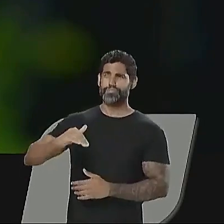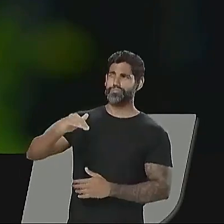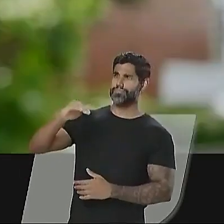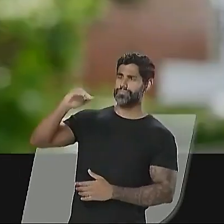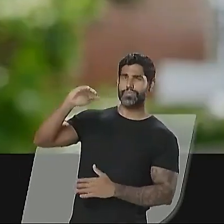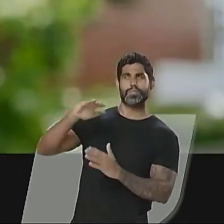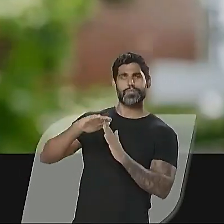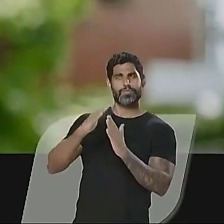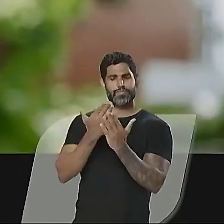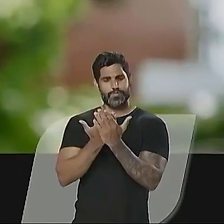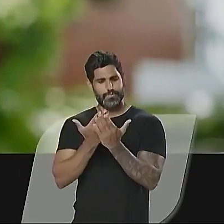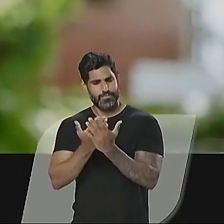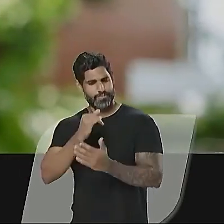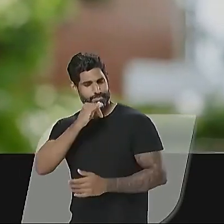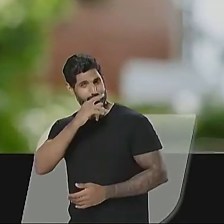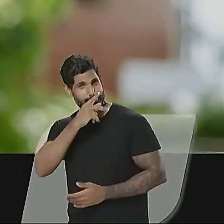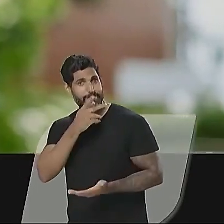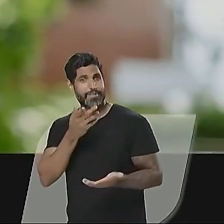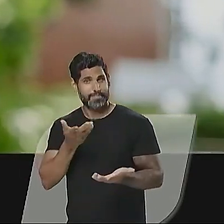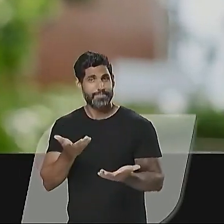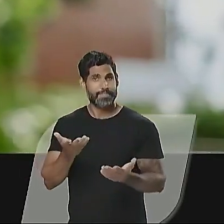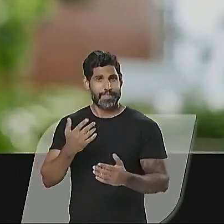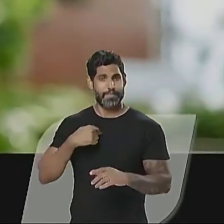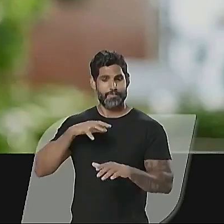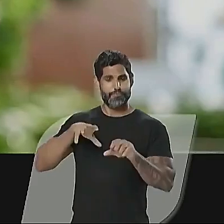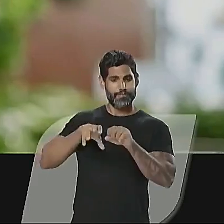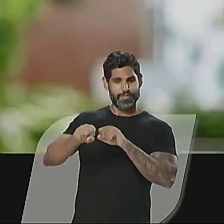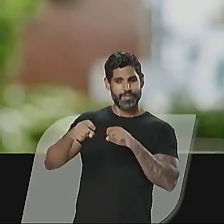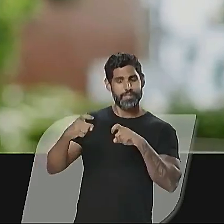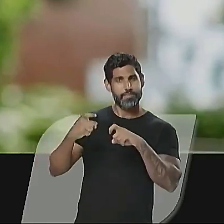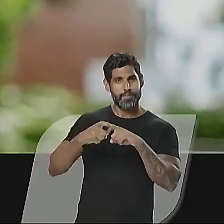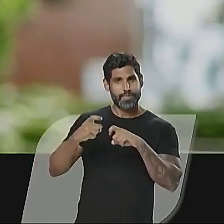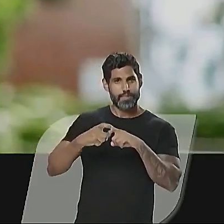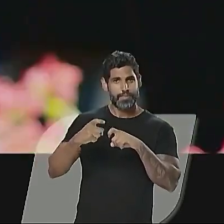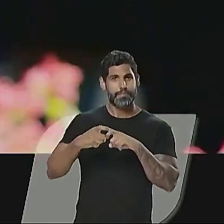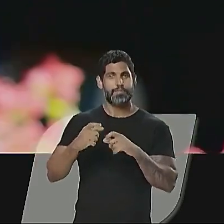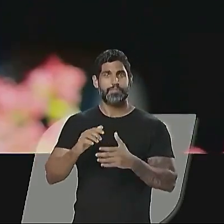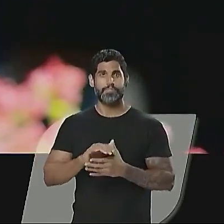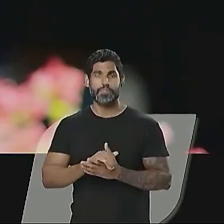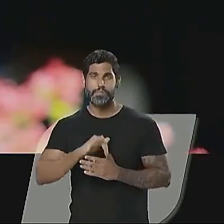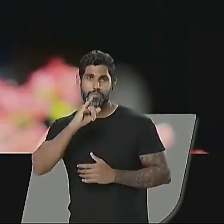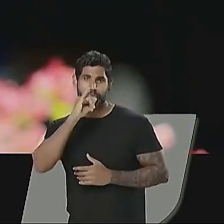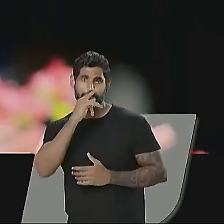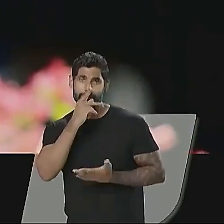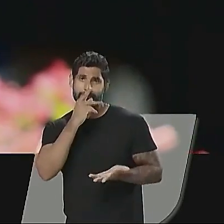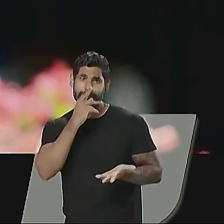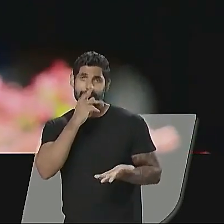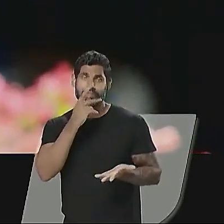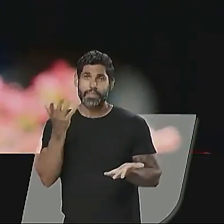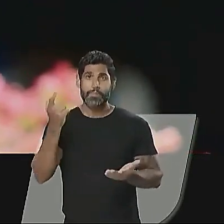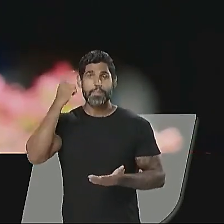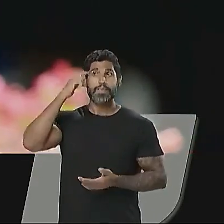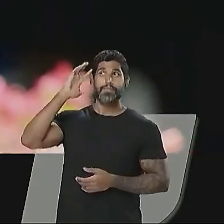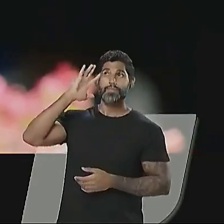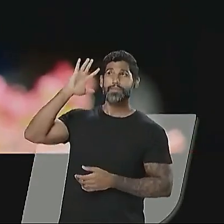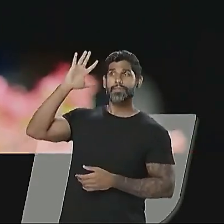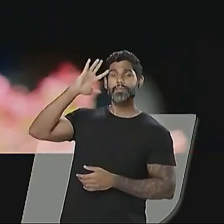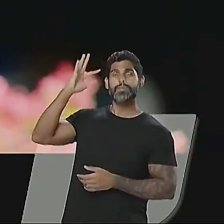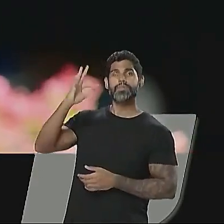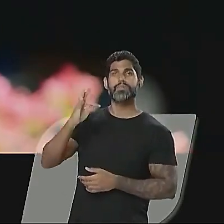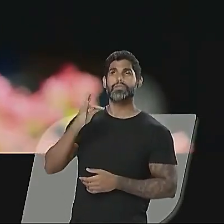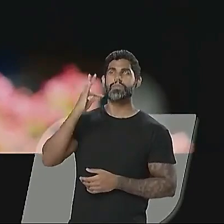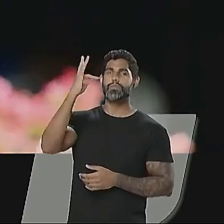João Pessoa, eu estudei em João Pessoa, me fiz médico em João Pessoa. Eu nunca imaginei na minha vida que